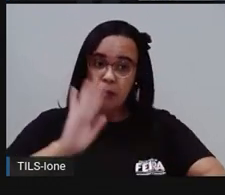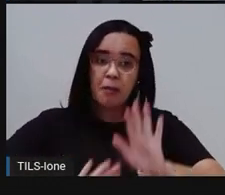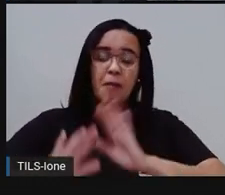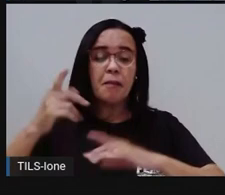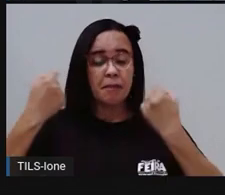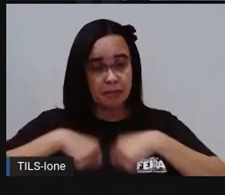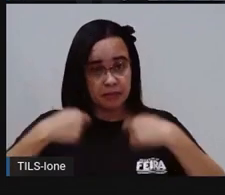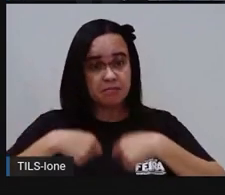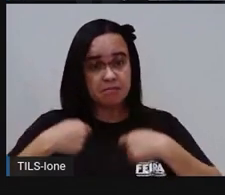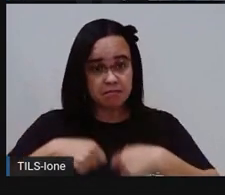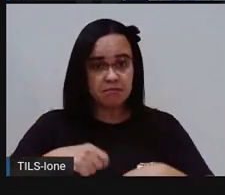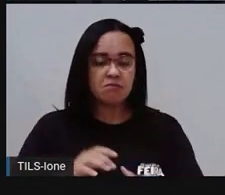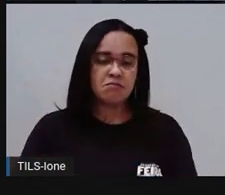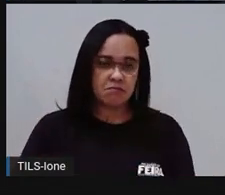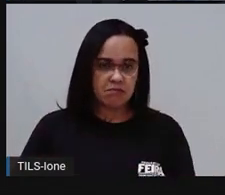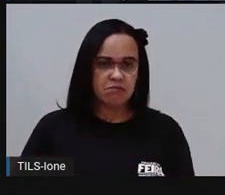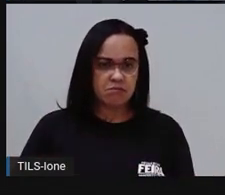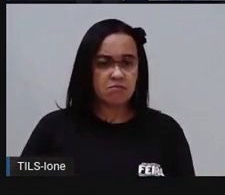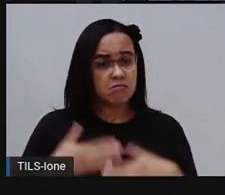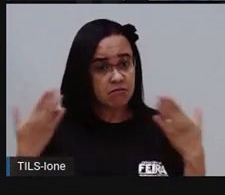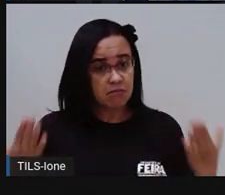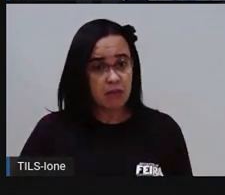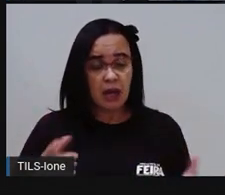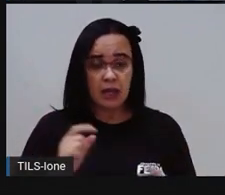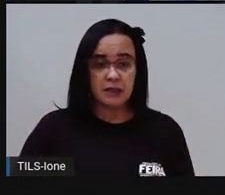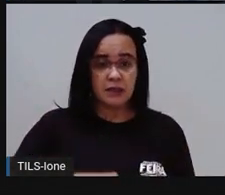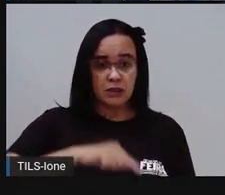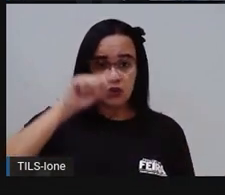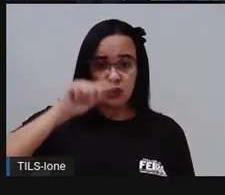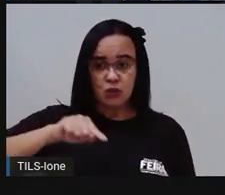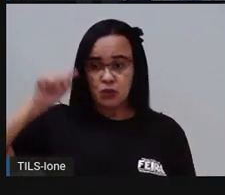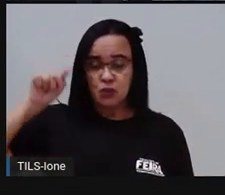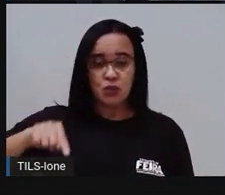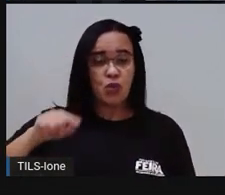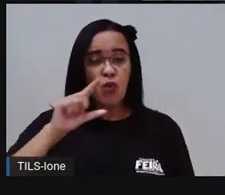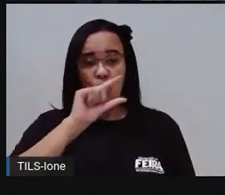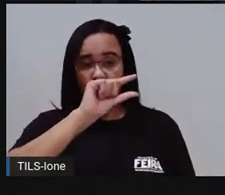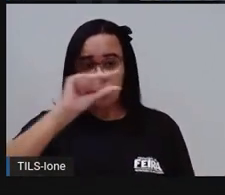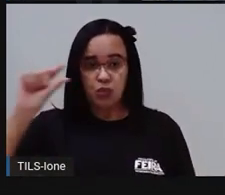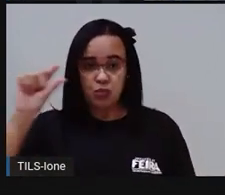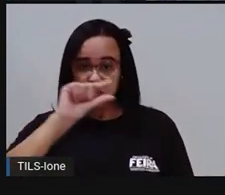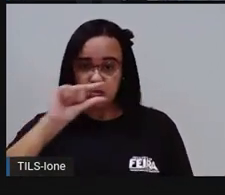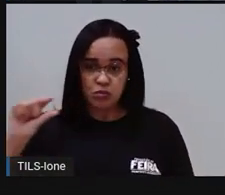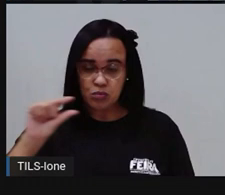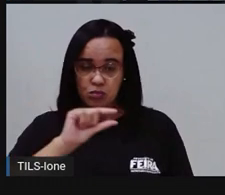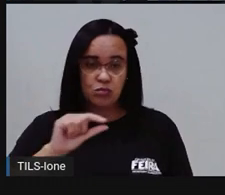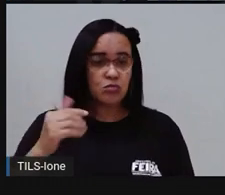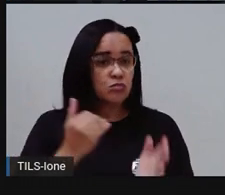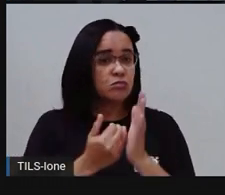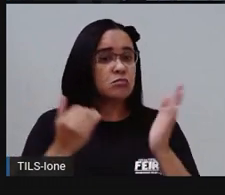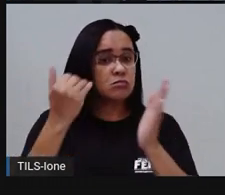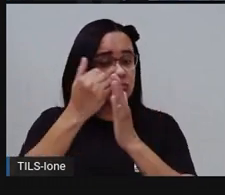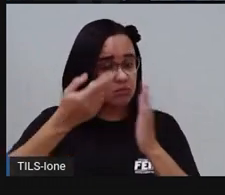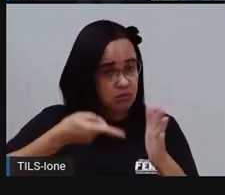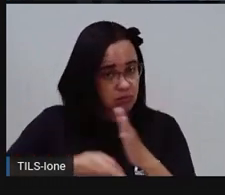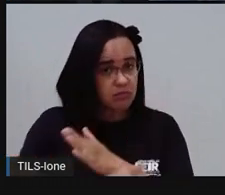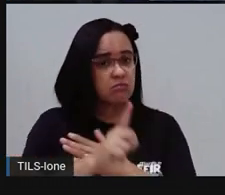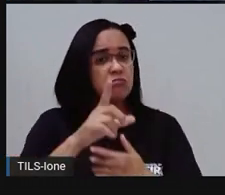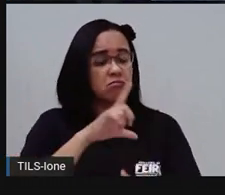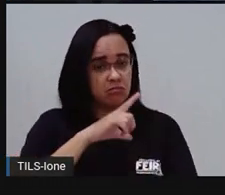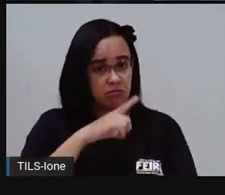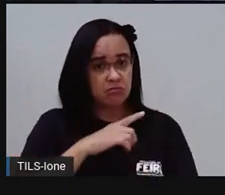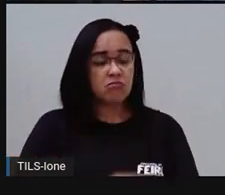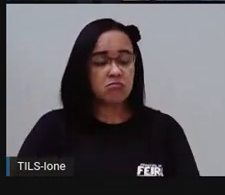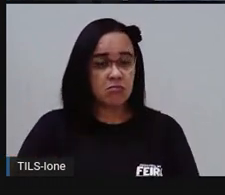explorar com vocês um pouco mais esse gráfico aqui, tá joia? Então vamos lá? A PRO quer saber de vocês, ó, qual foi o